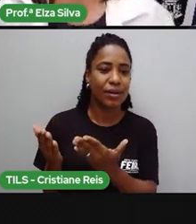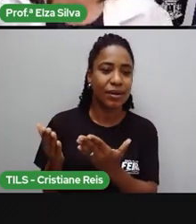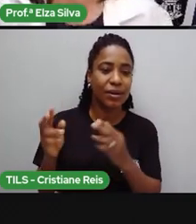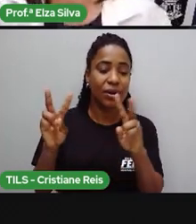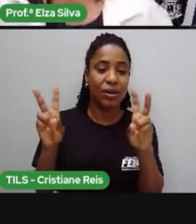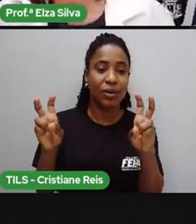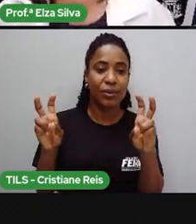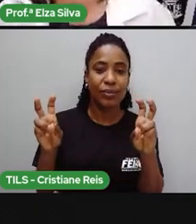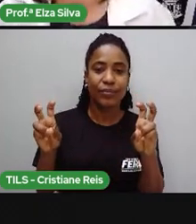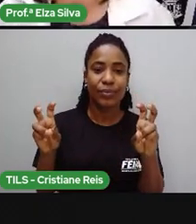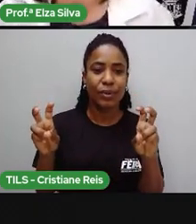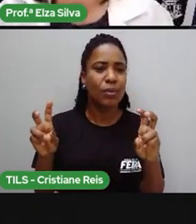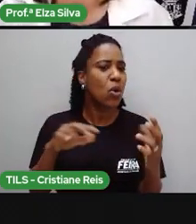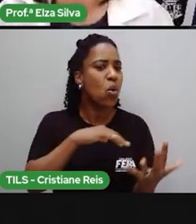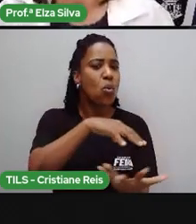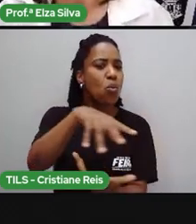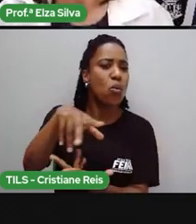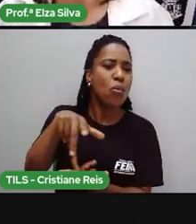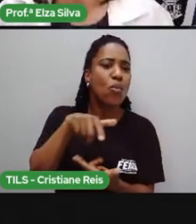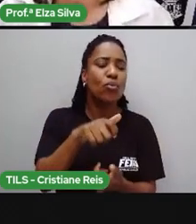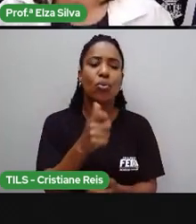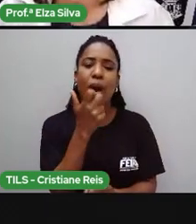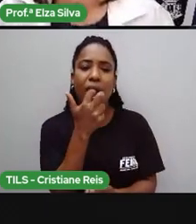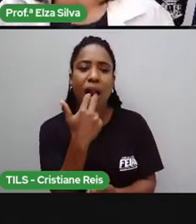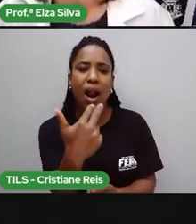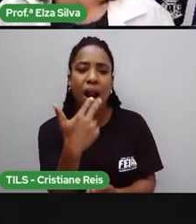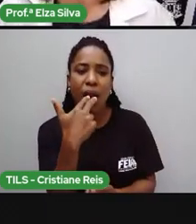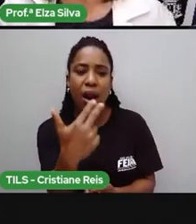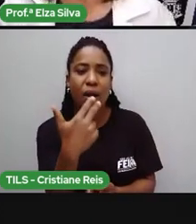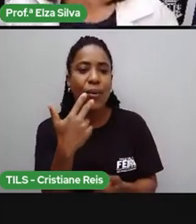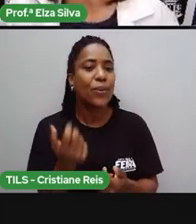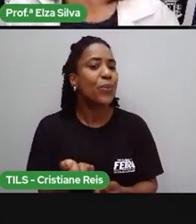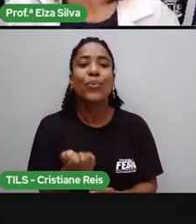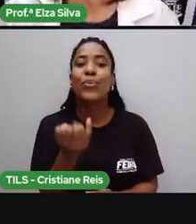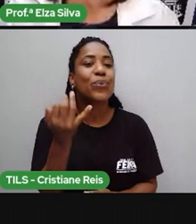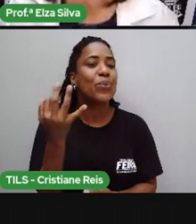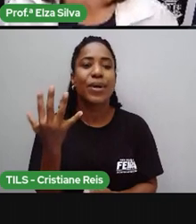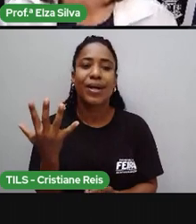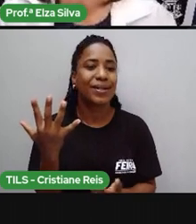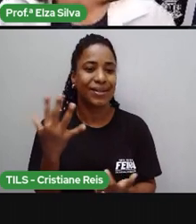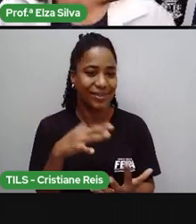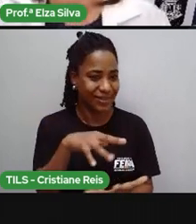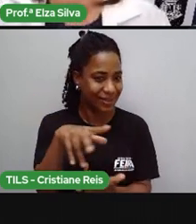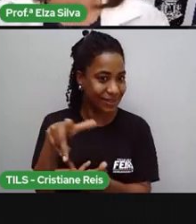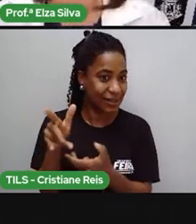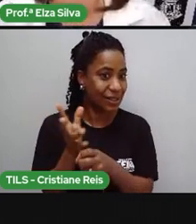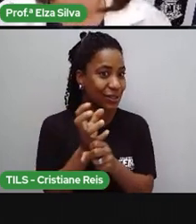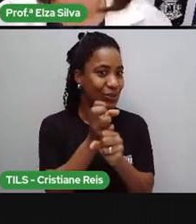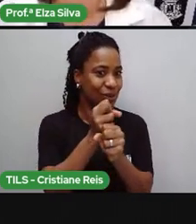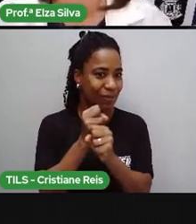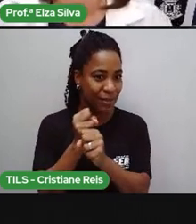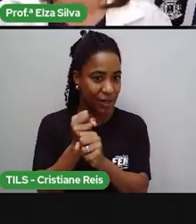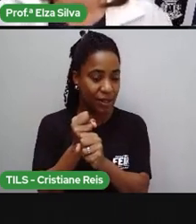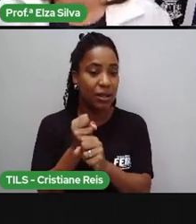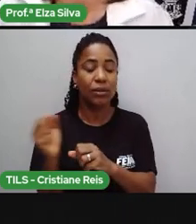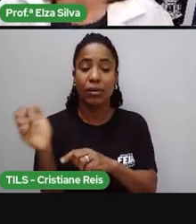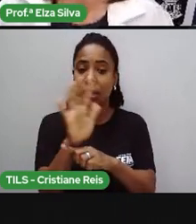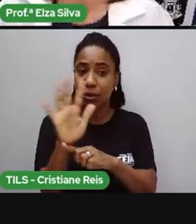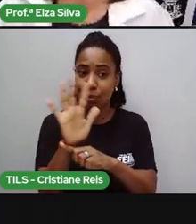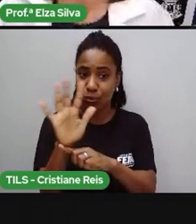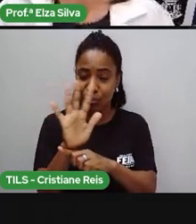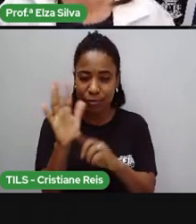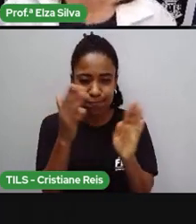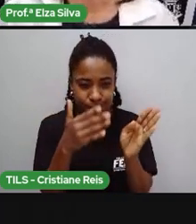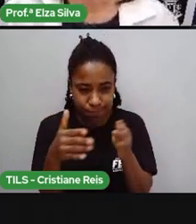Quantas línguas existem no mundo? Então, a partir da leitura, que nós faremos nesse vídeo, eu